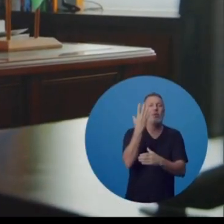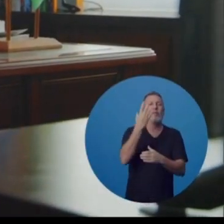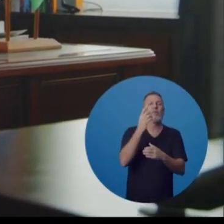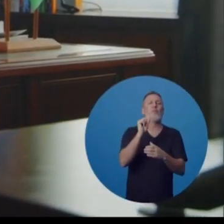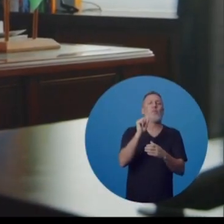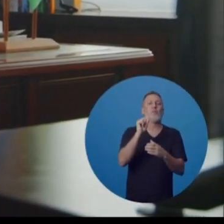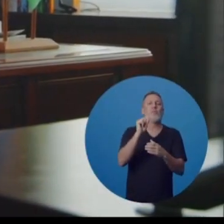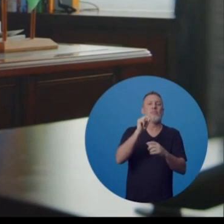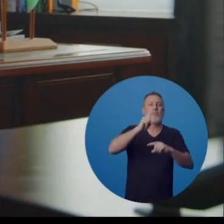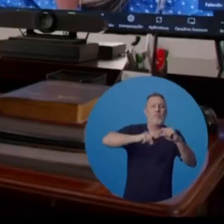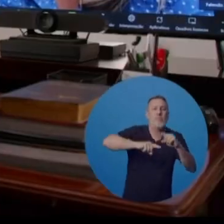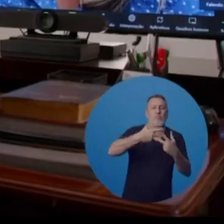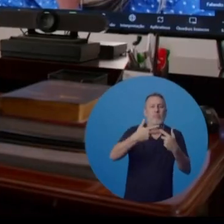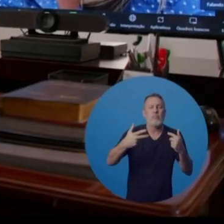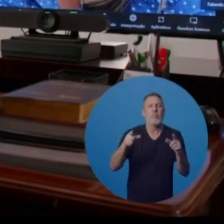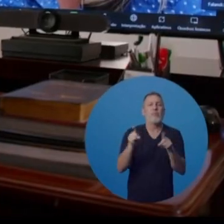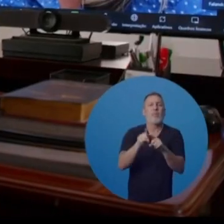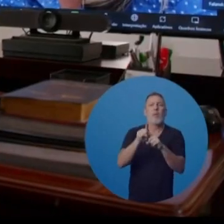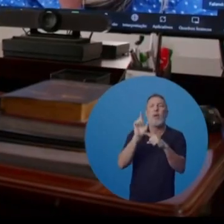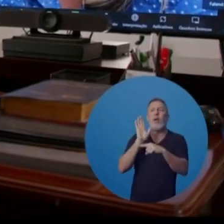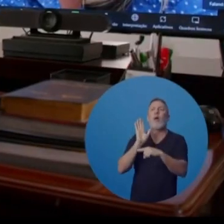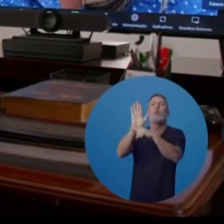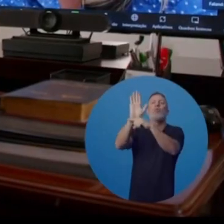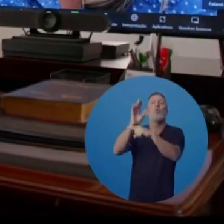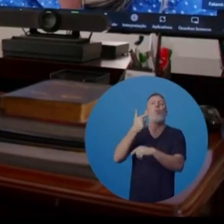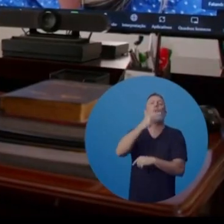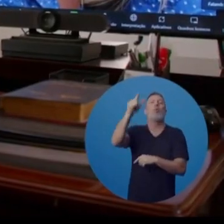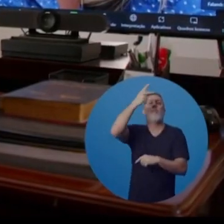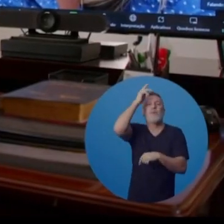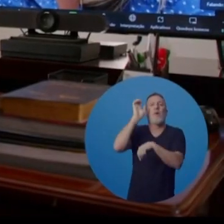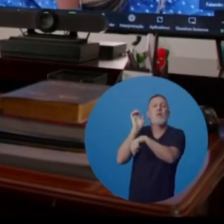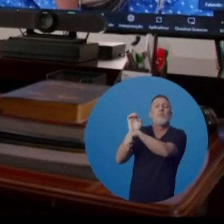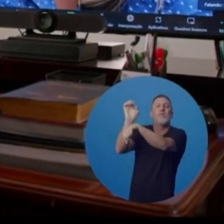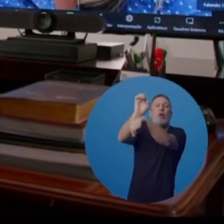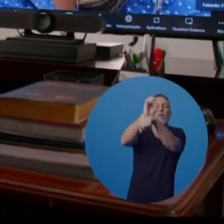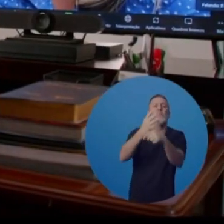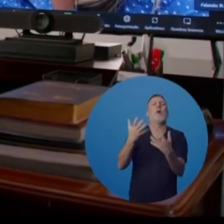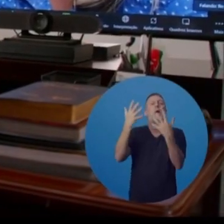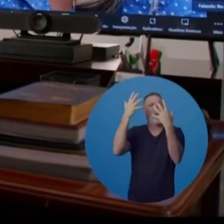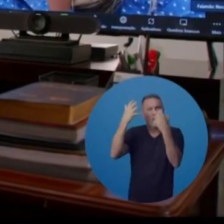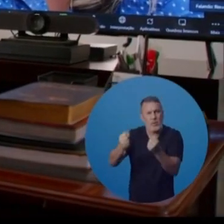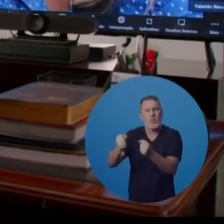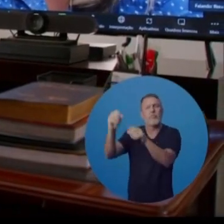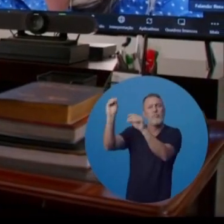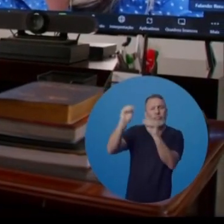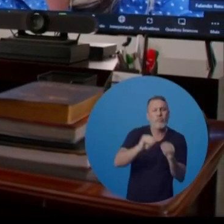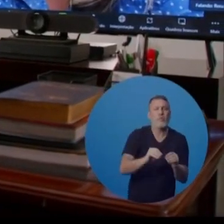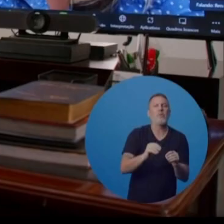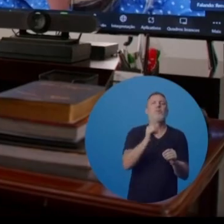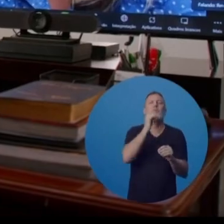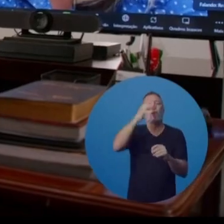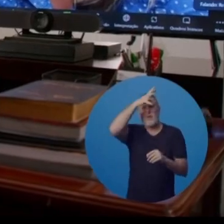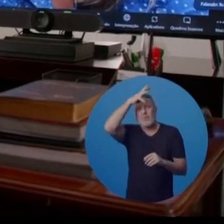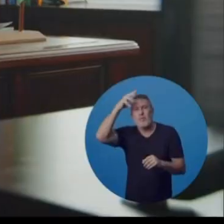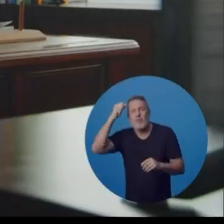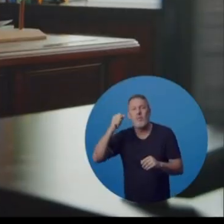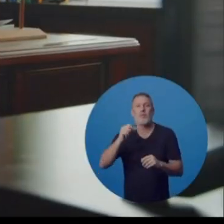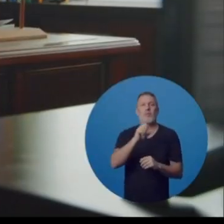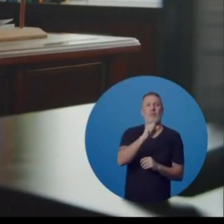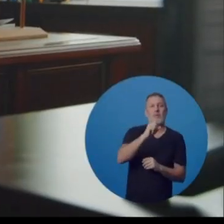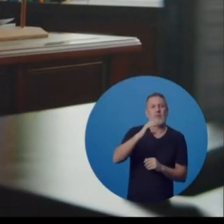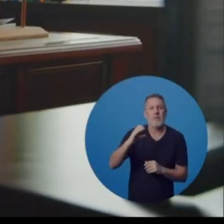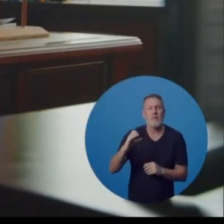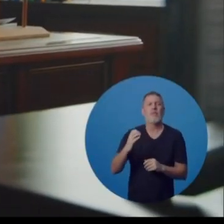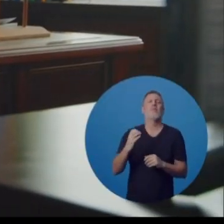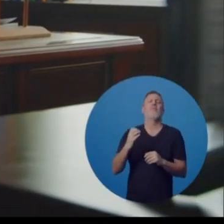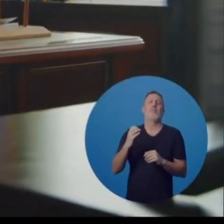infraestrutura que conseguimos estender as mãos pra irmãs e irmãos nossos, não as ondas como você, de Santa Catarina. É